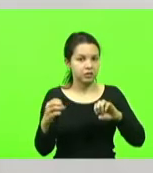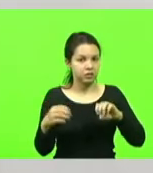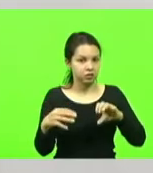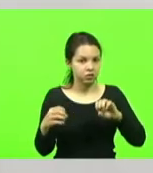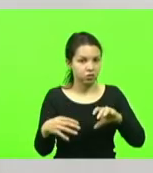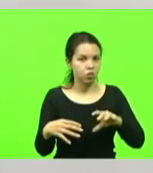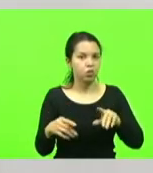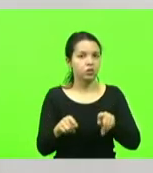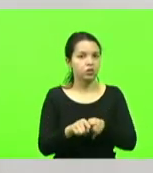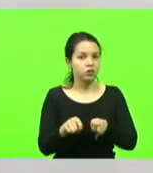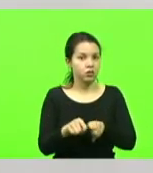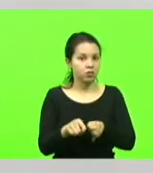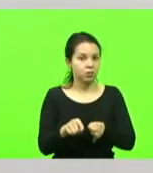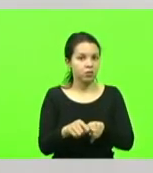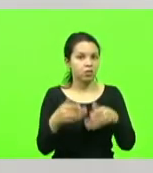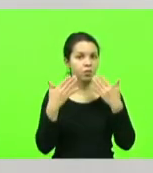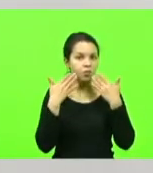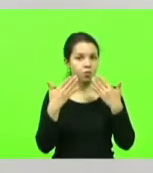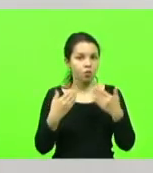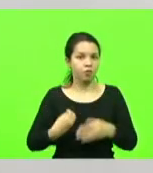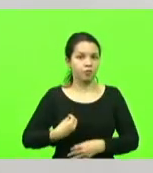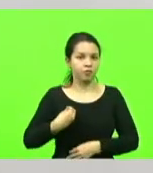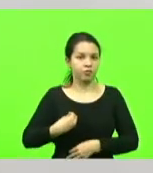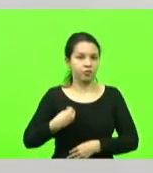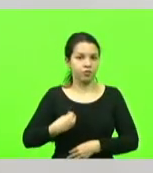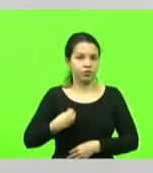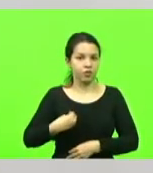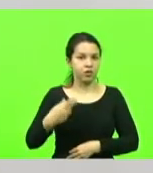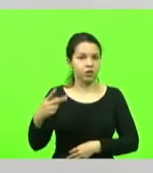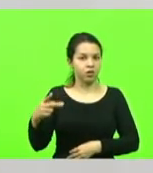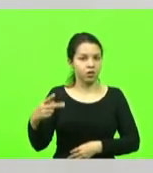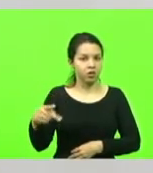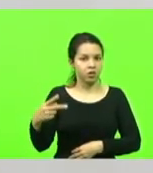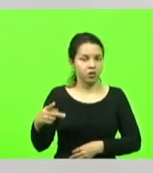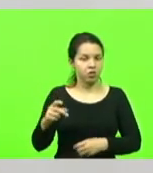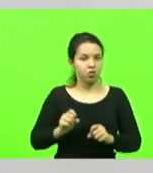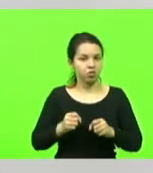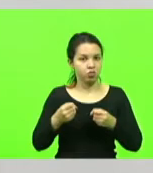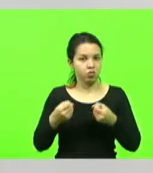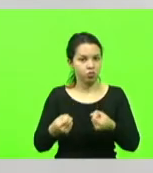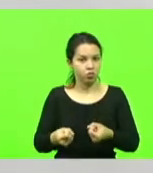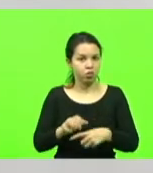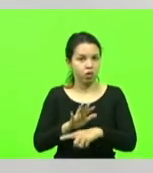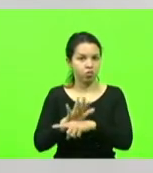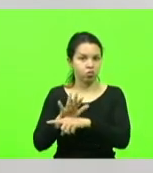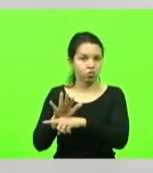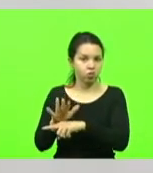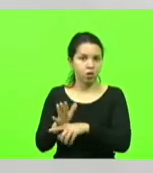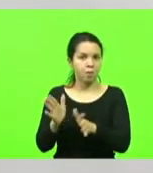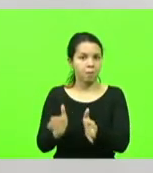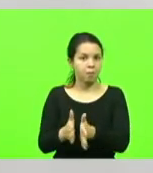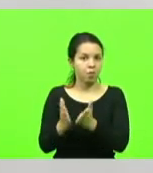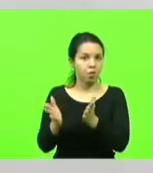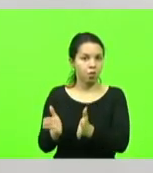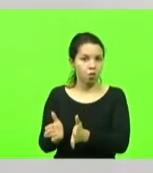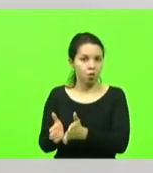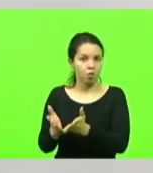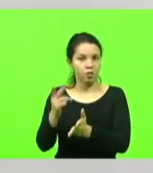exemplo de vida, de dedicação aos pobres, aos desabrigados,